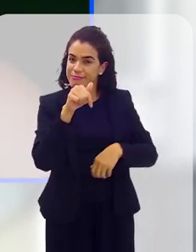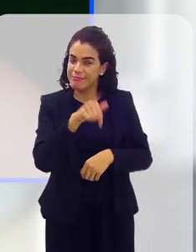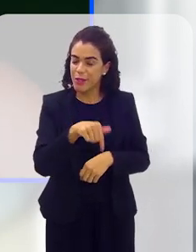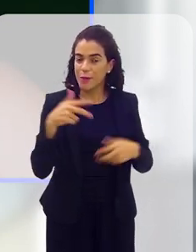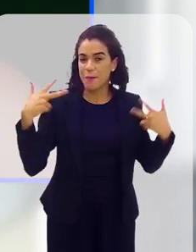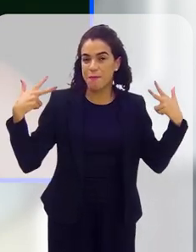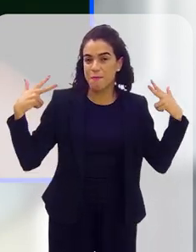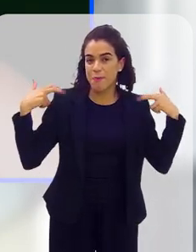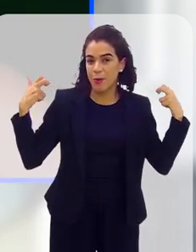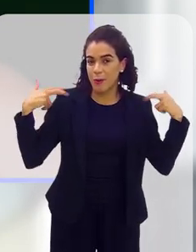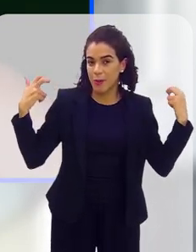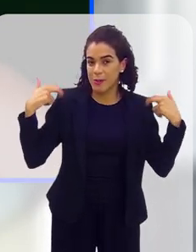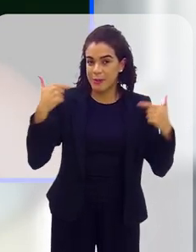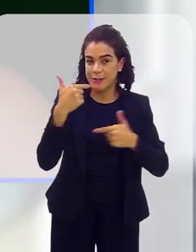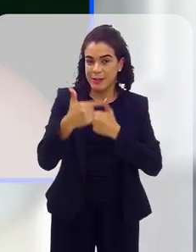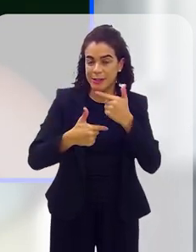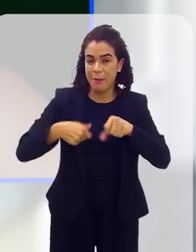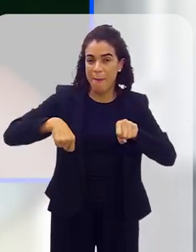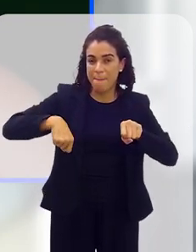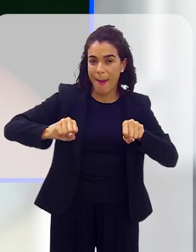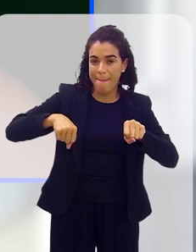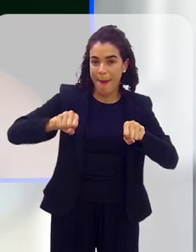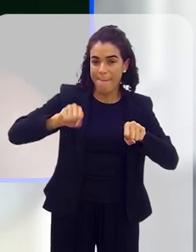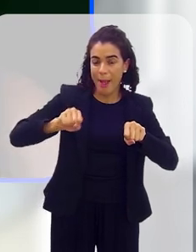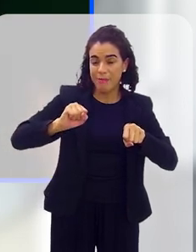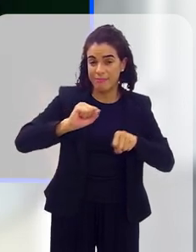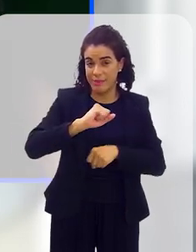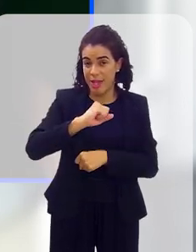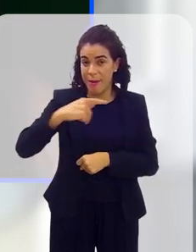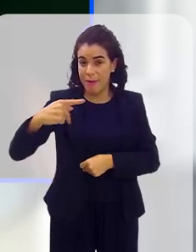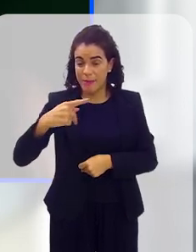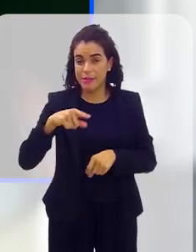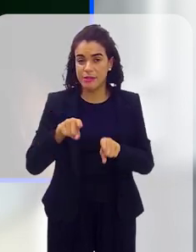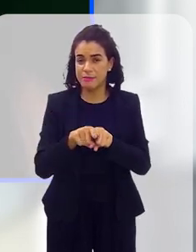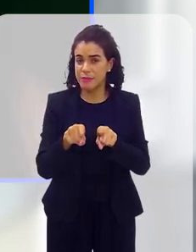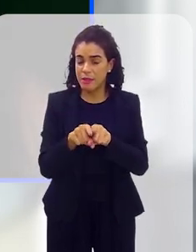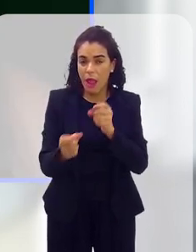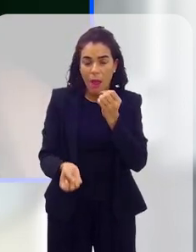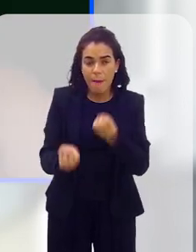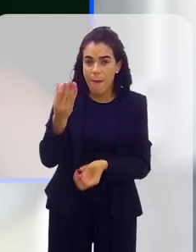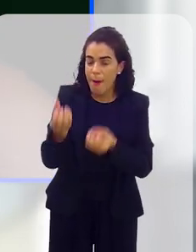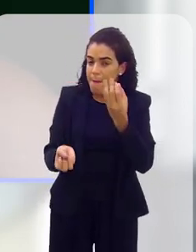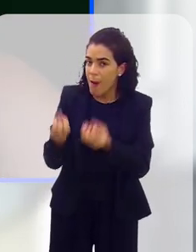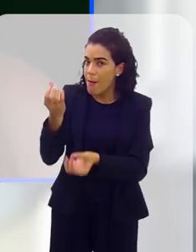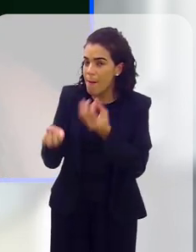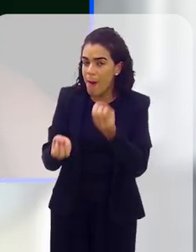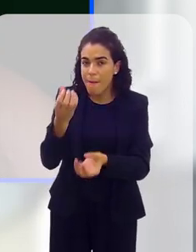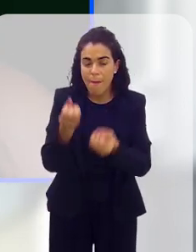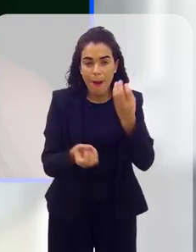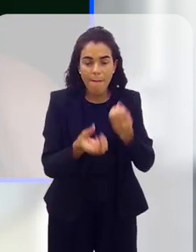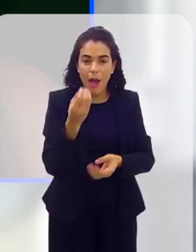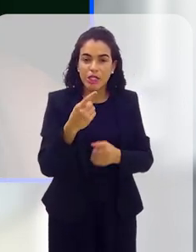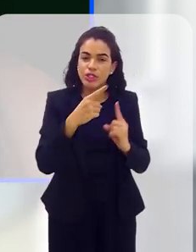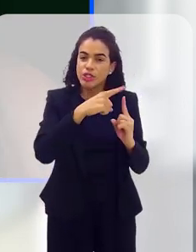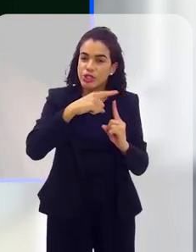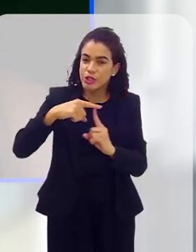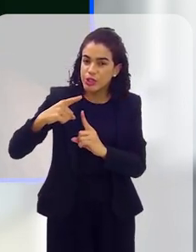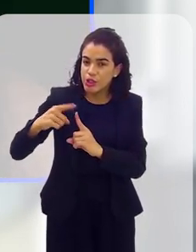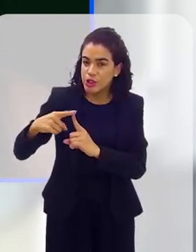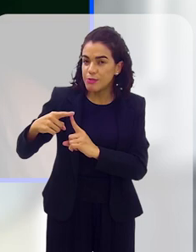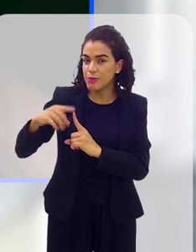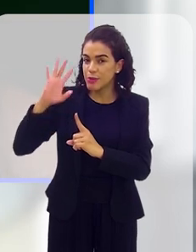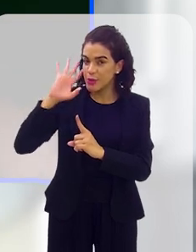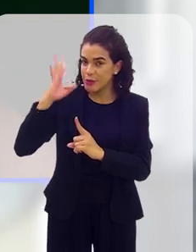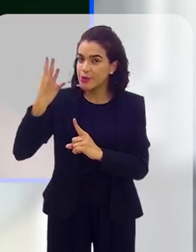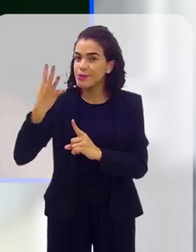que também funciona com os motoristas que trabalham com moto também, por aplicativo, ou seja, estão surgindo inúmeros